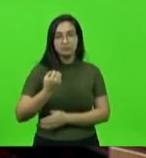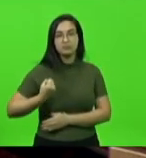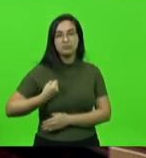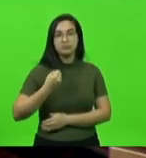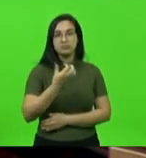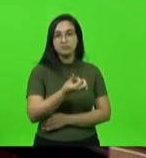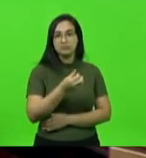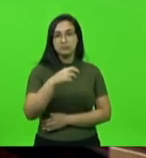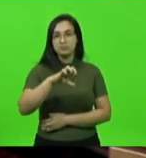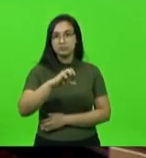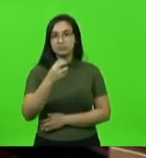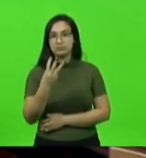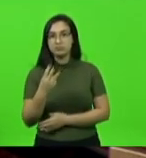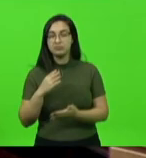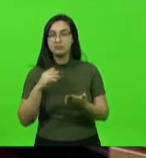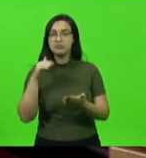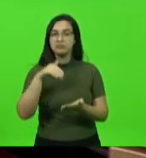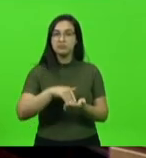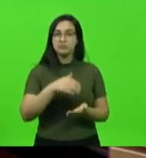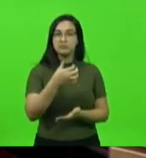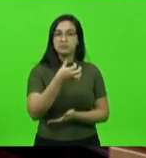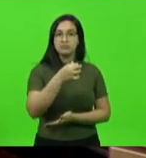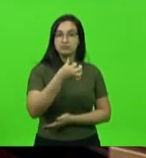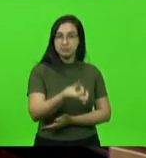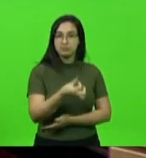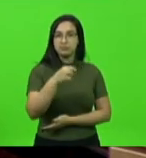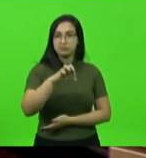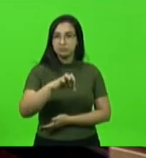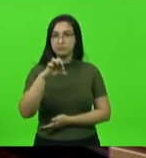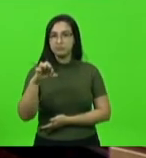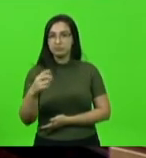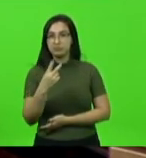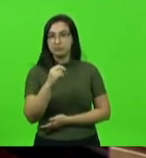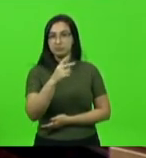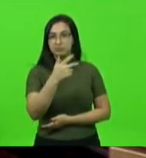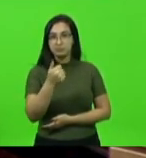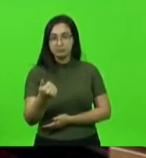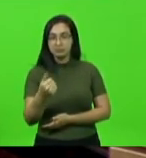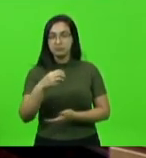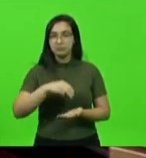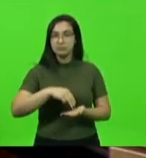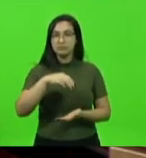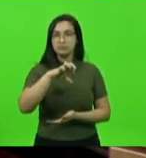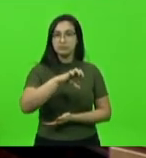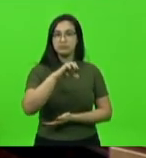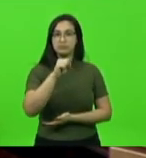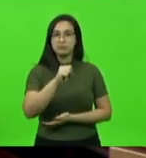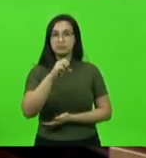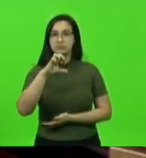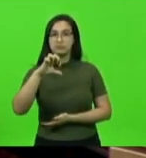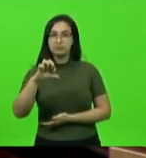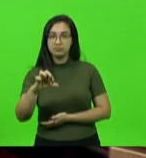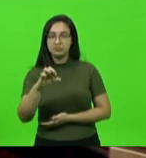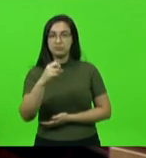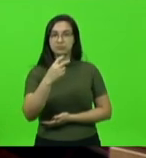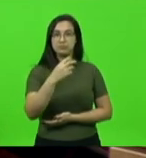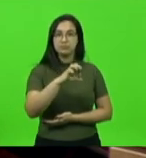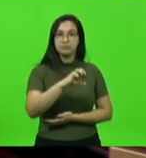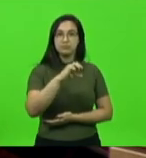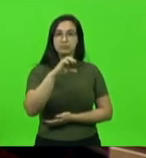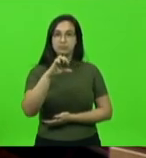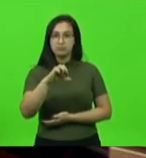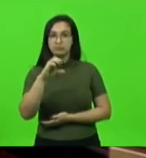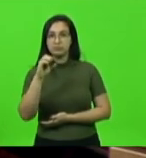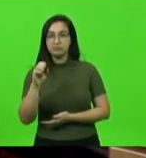a 699 de 2021 e as moções números 989, 990 a 1005 de